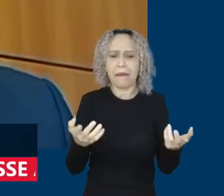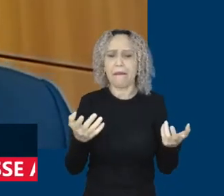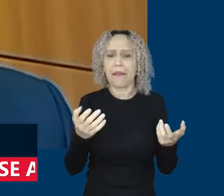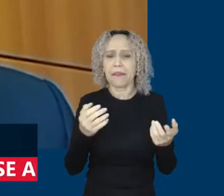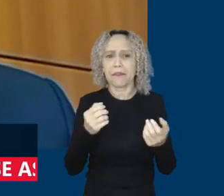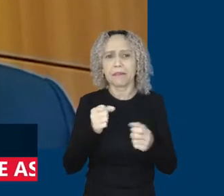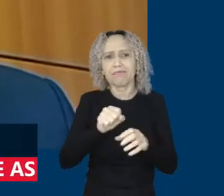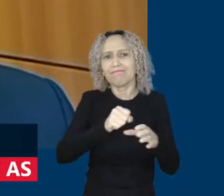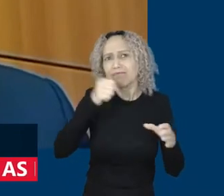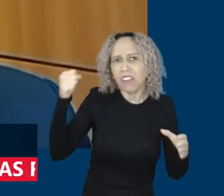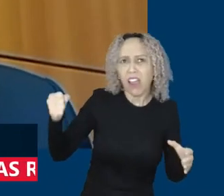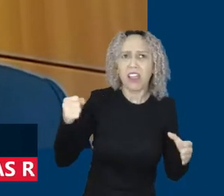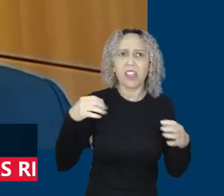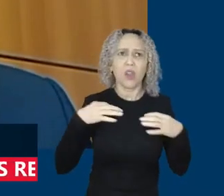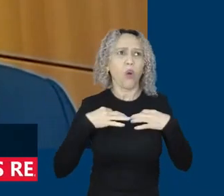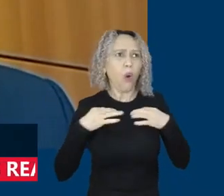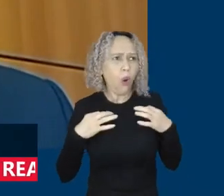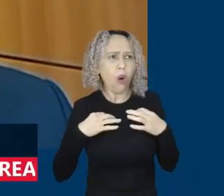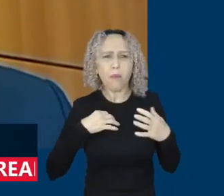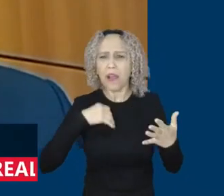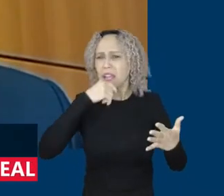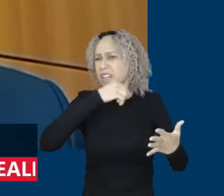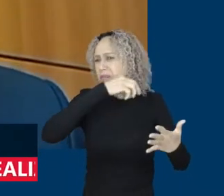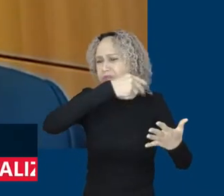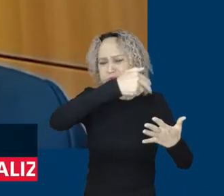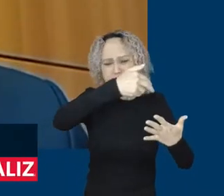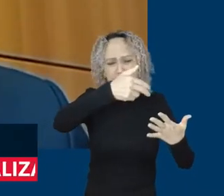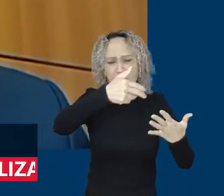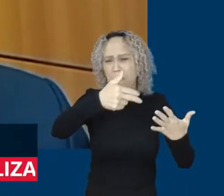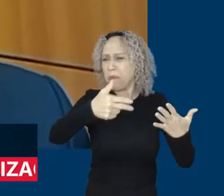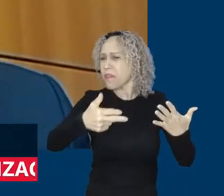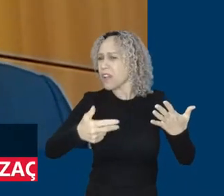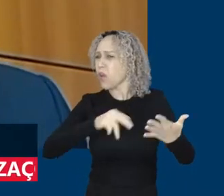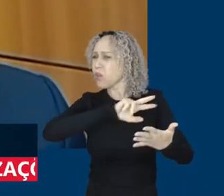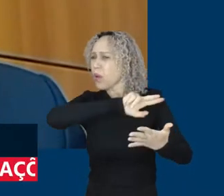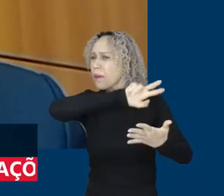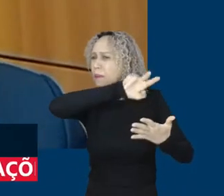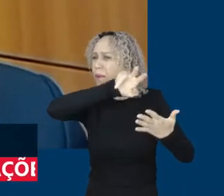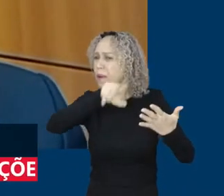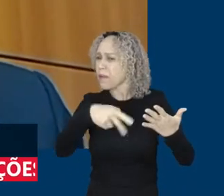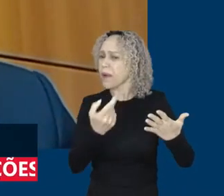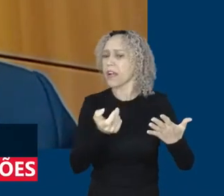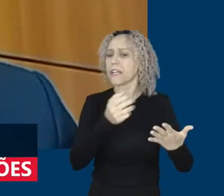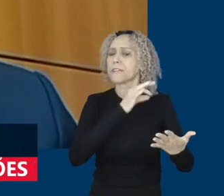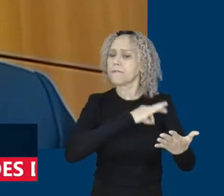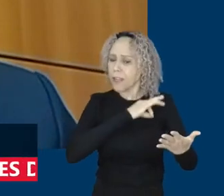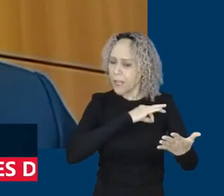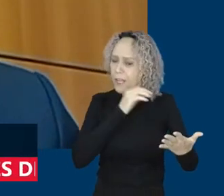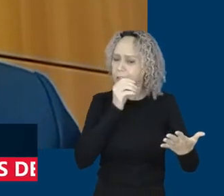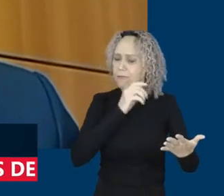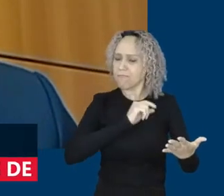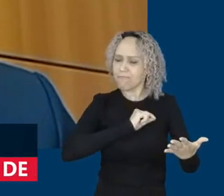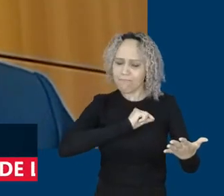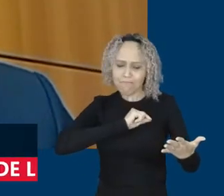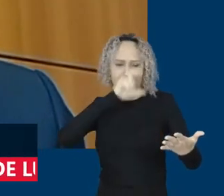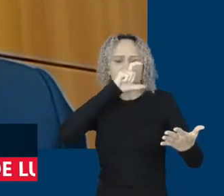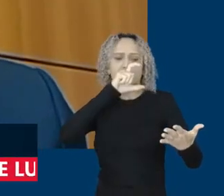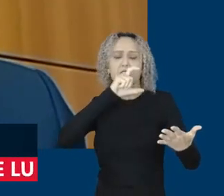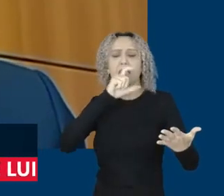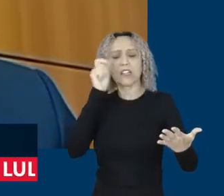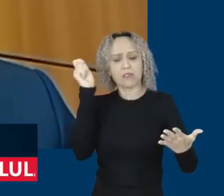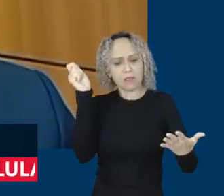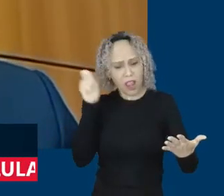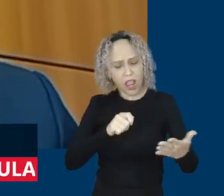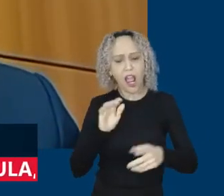vestimenta, isso movimenta a economia do modo geral e isso gera receita também para o Estado brasileiro.